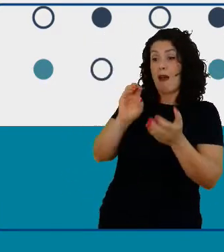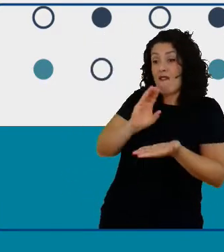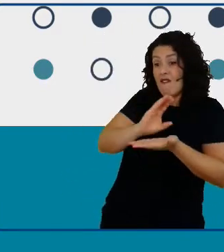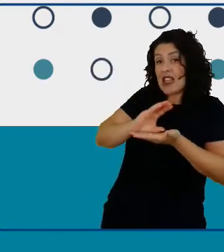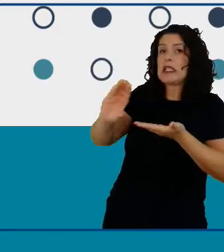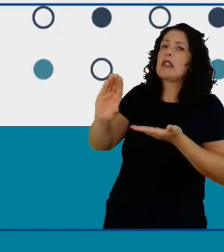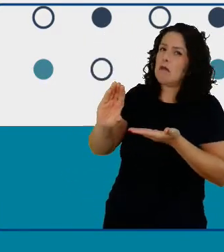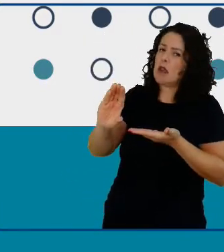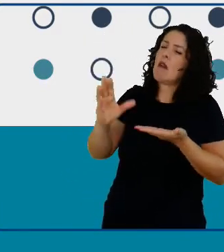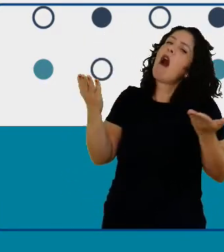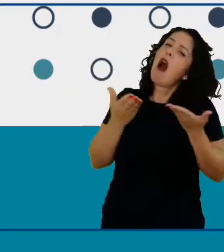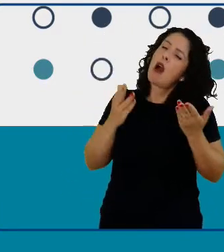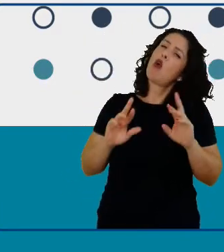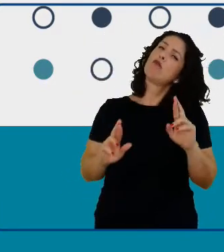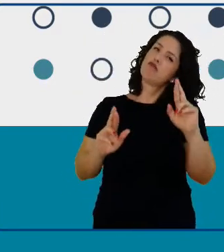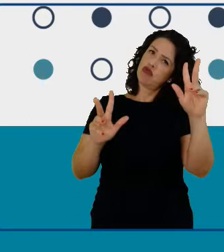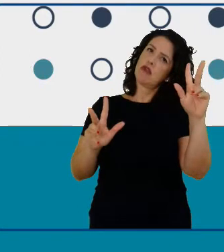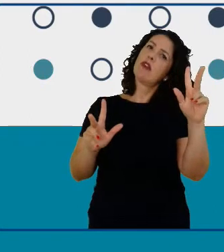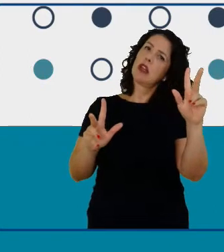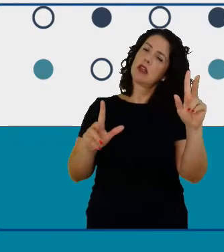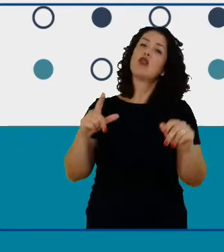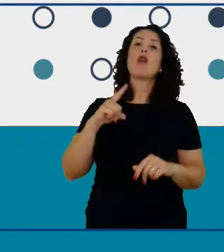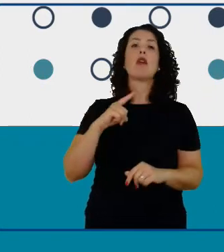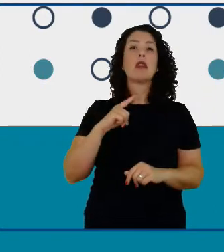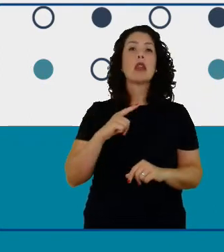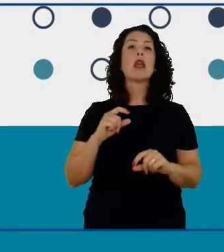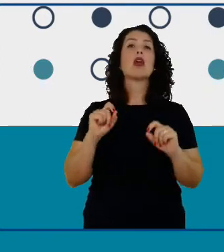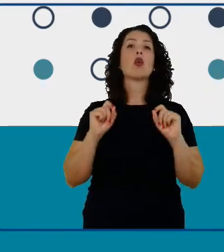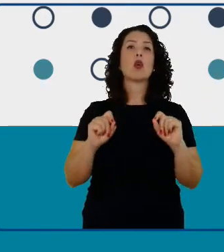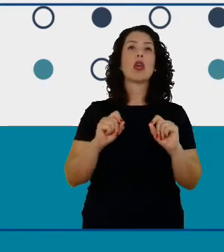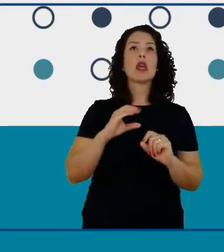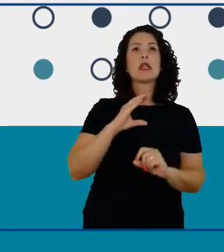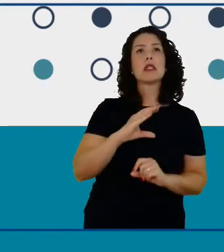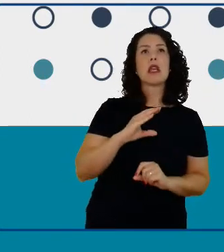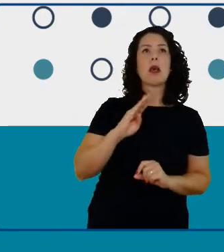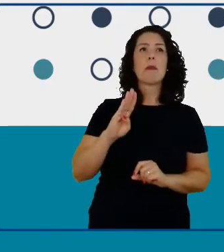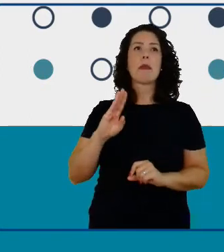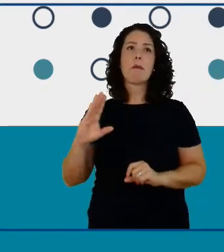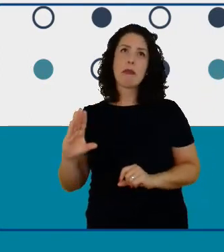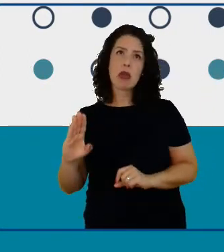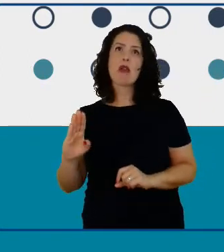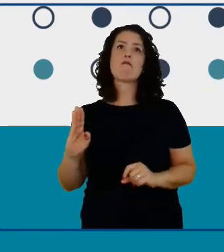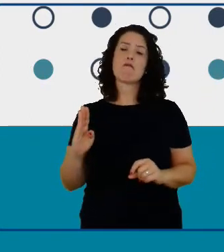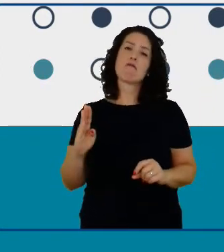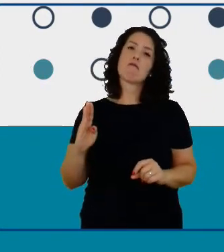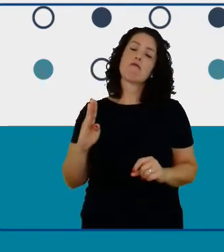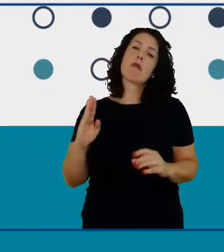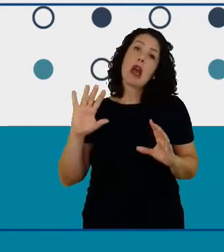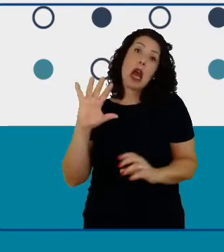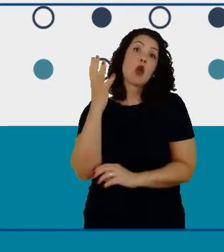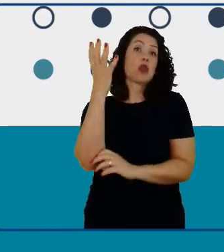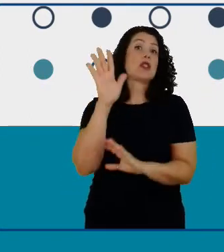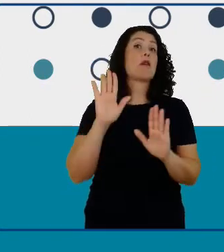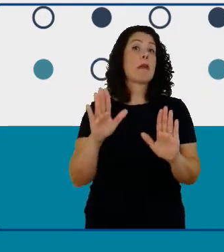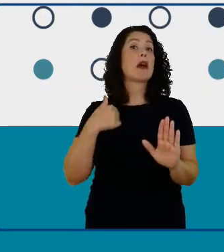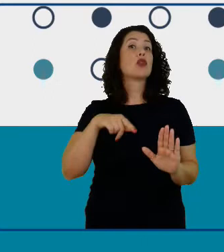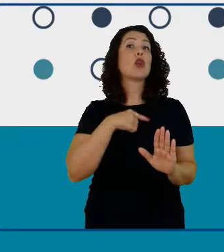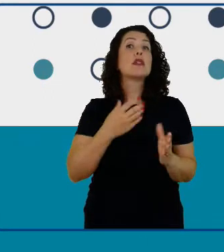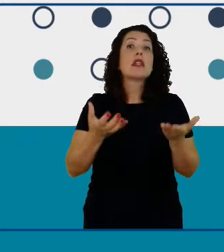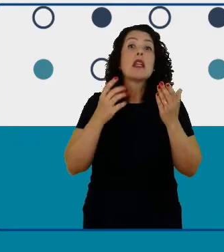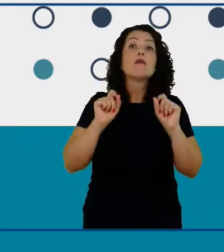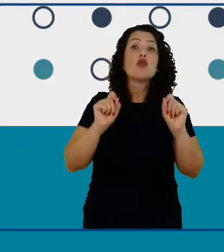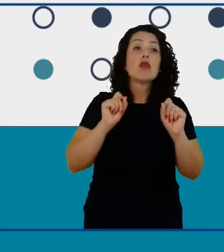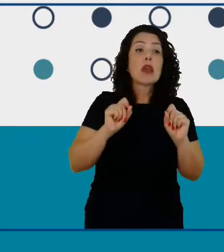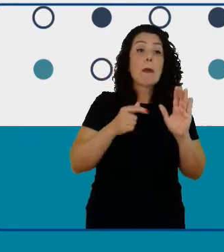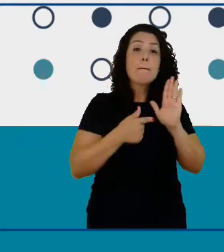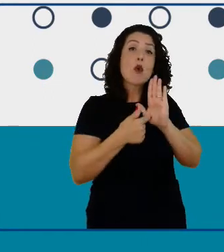a gente tem essa atividade de CPD acontecendo mas a gente está tentando pegar uma amostra do que está acontecendo